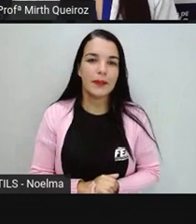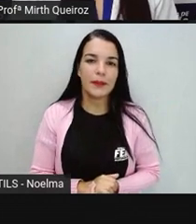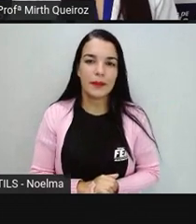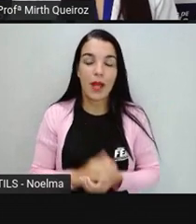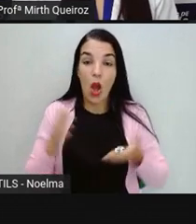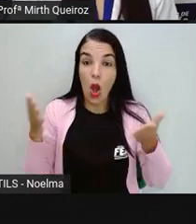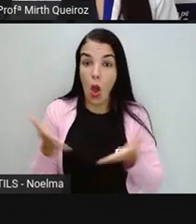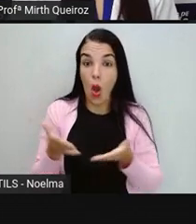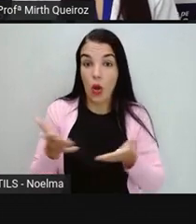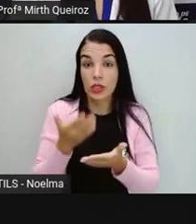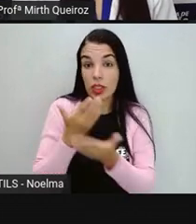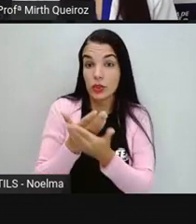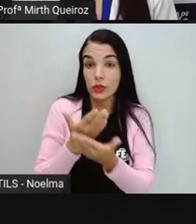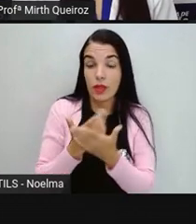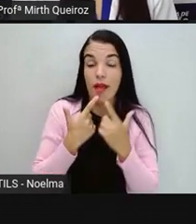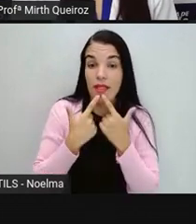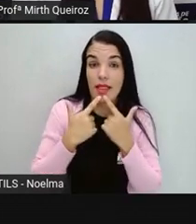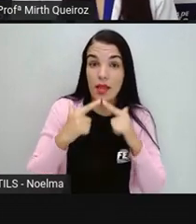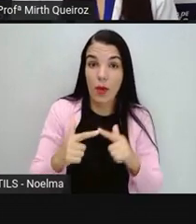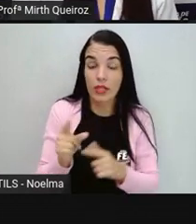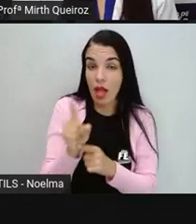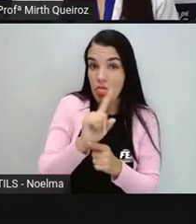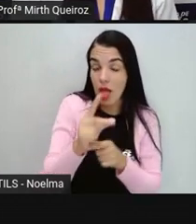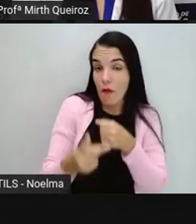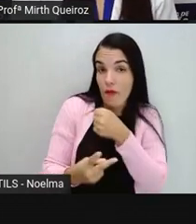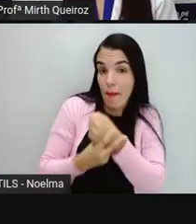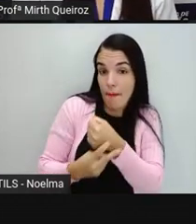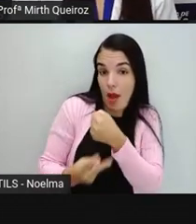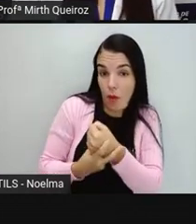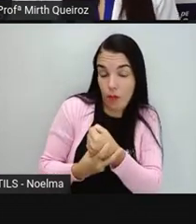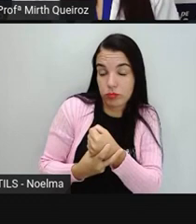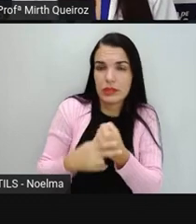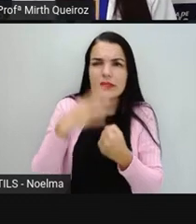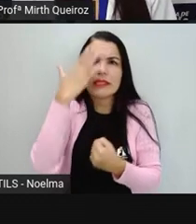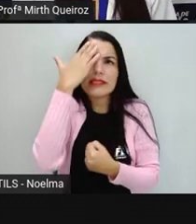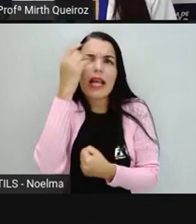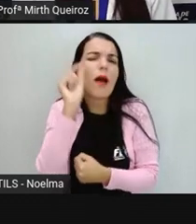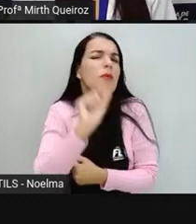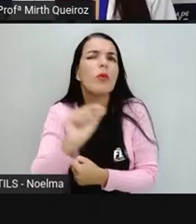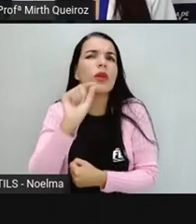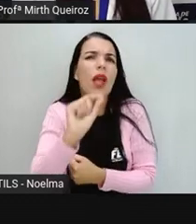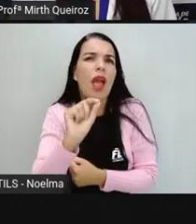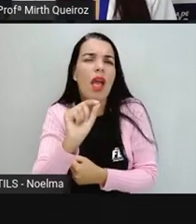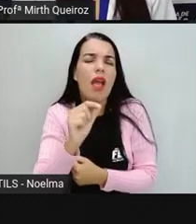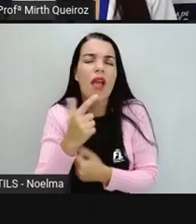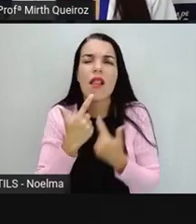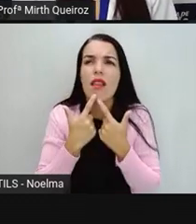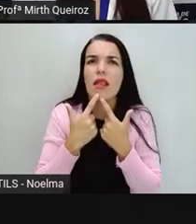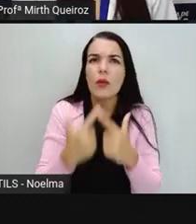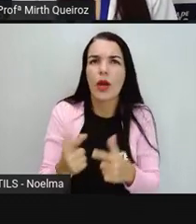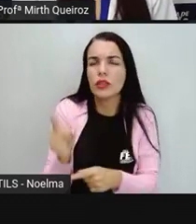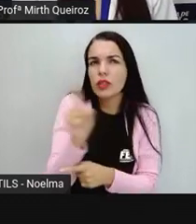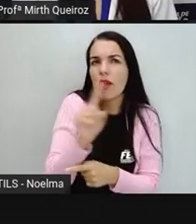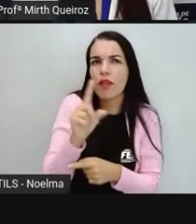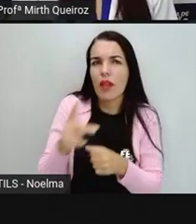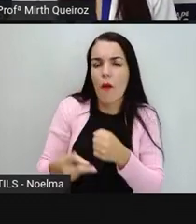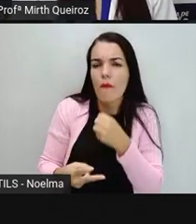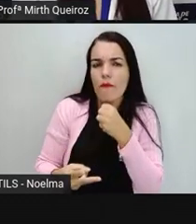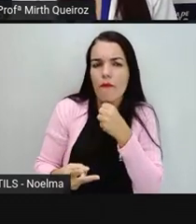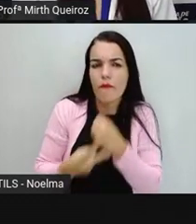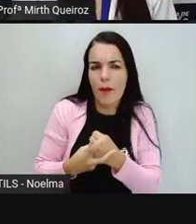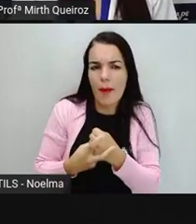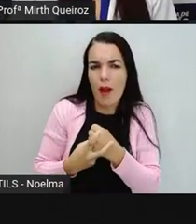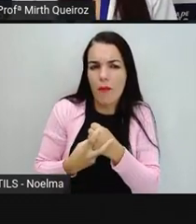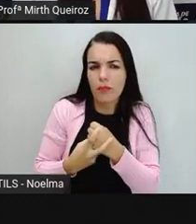Hoje, então, nós vamos estudar a linguagem não verbal. Você sabe o que é a linguagem não verbal?